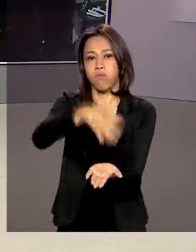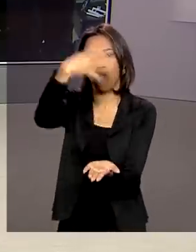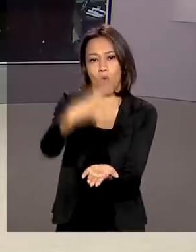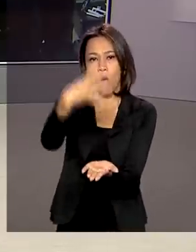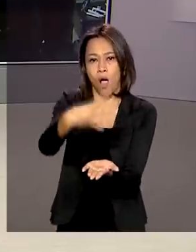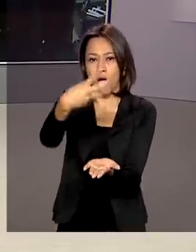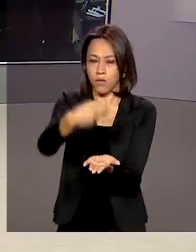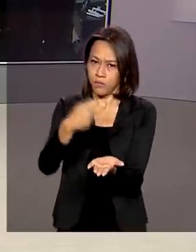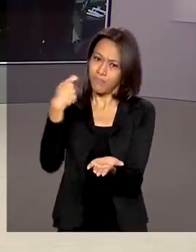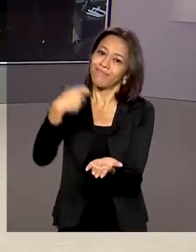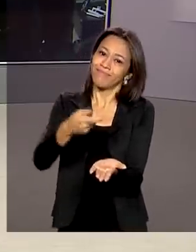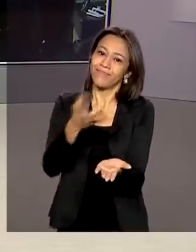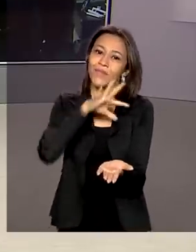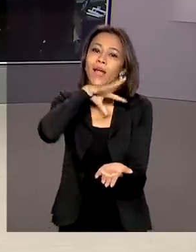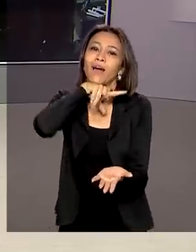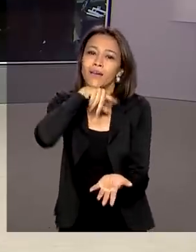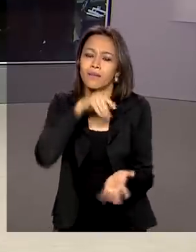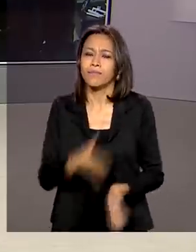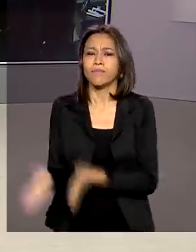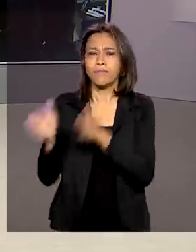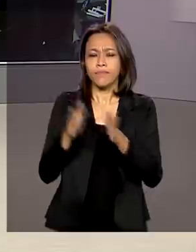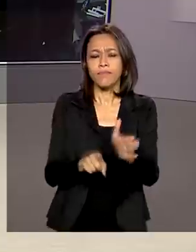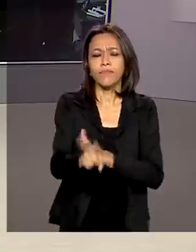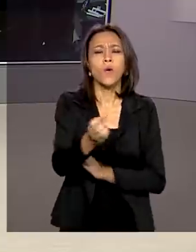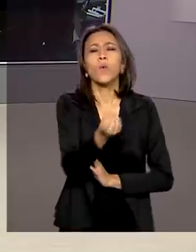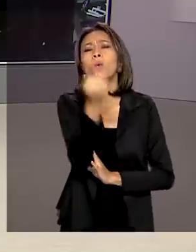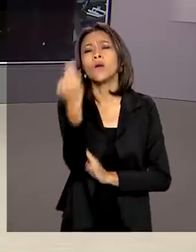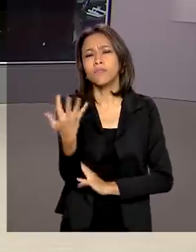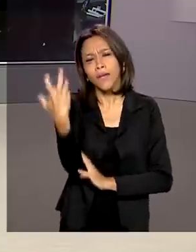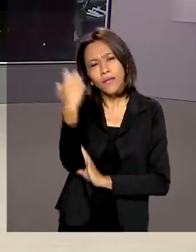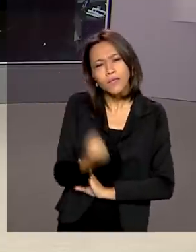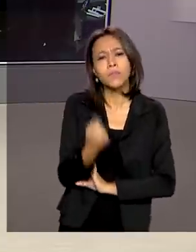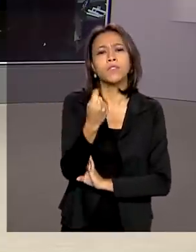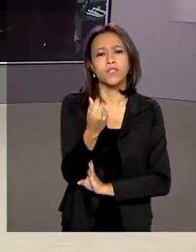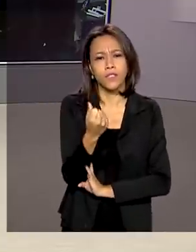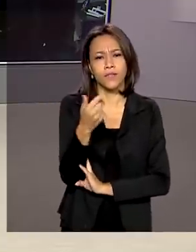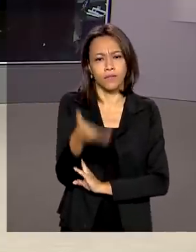Boiunga, bom dia para você. Quantos contribuintes devem receber esta vez?